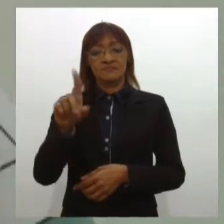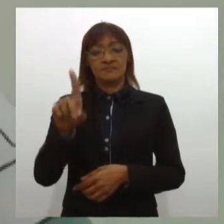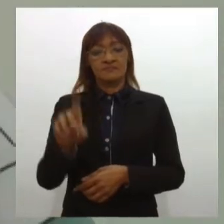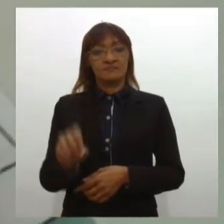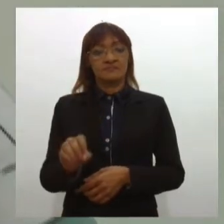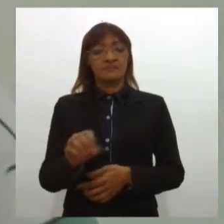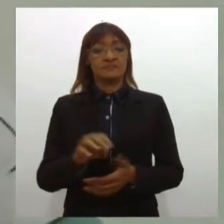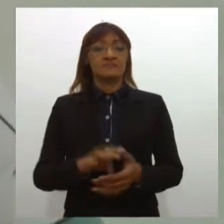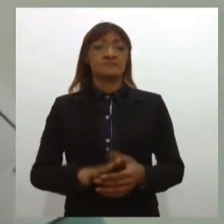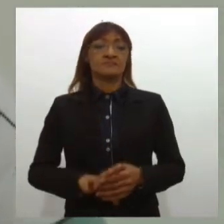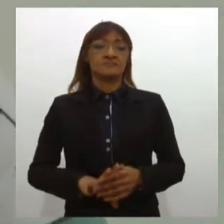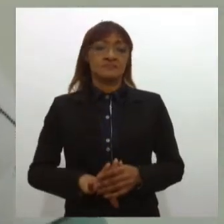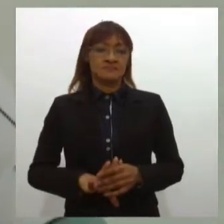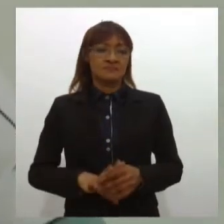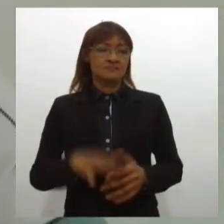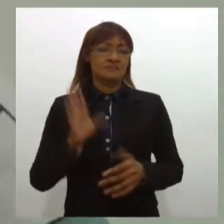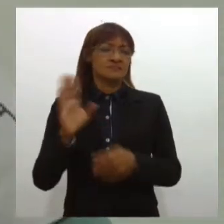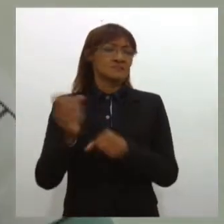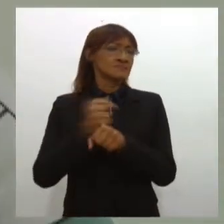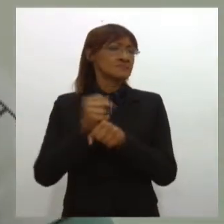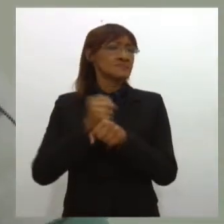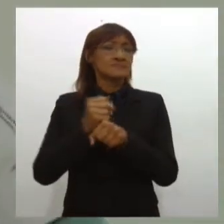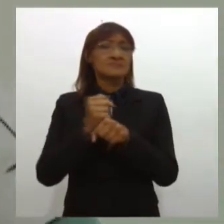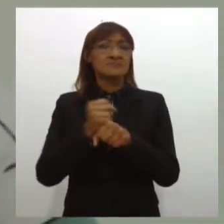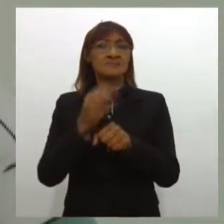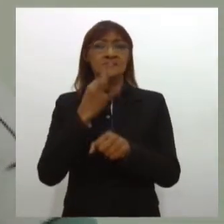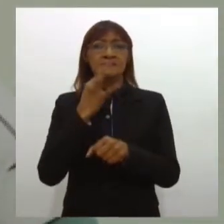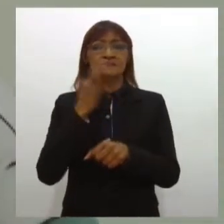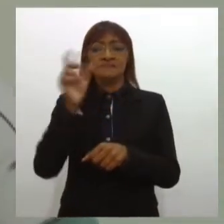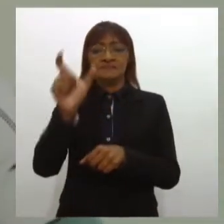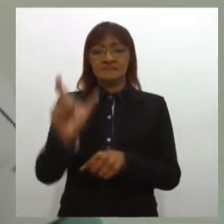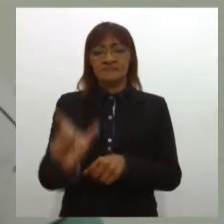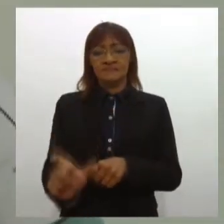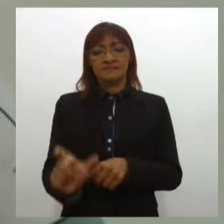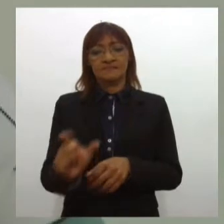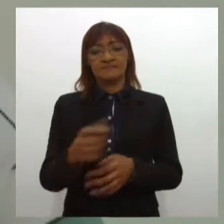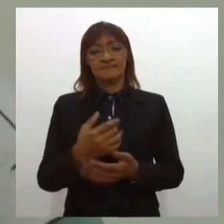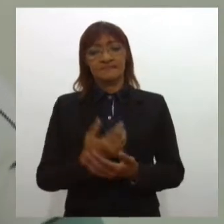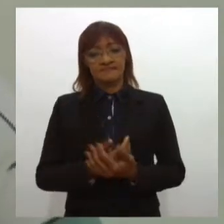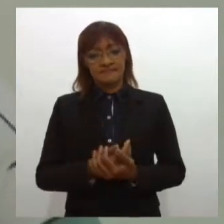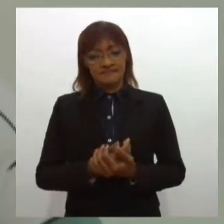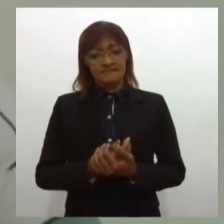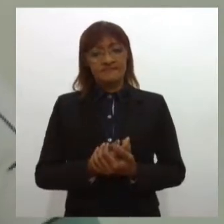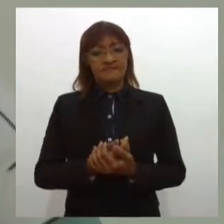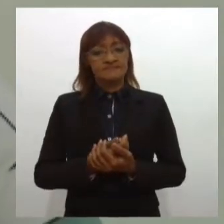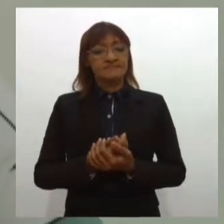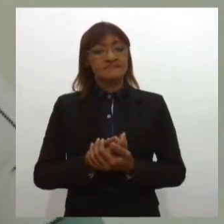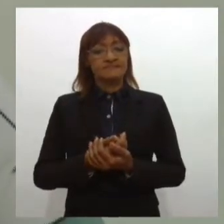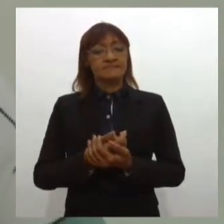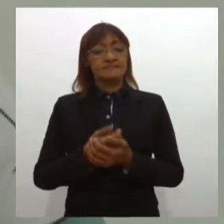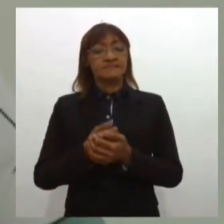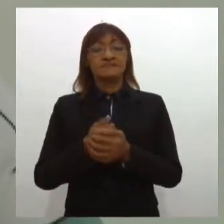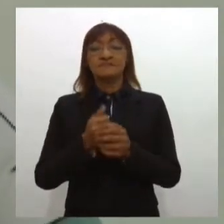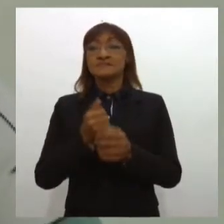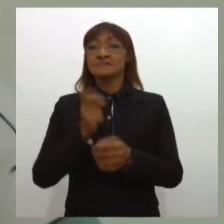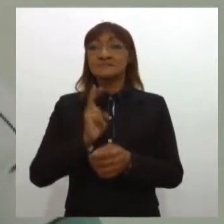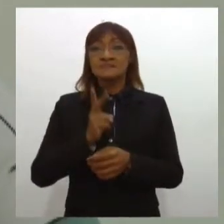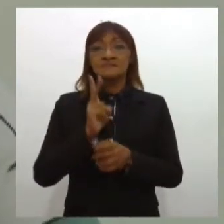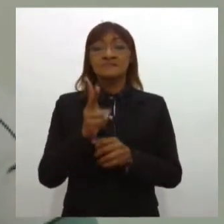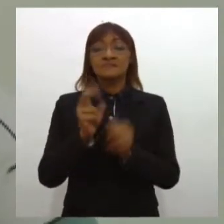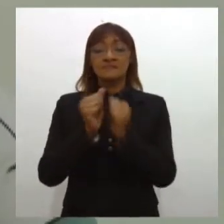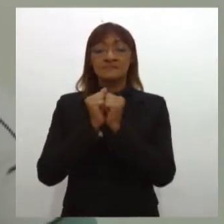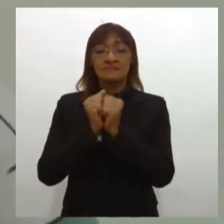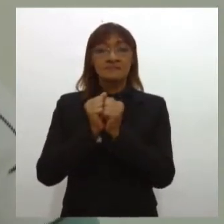pessoas com transtorno do espectro autista. Para ela, a atitude foi lamentável, pois o PL daria mais